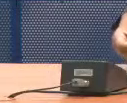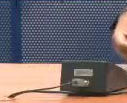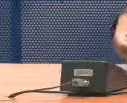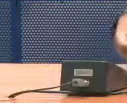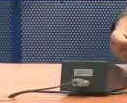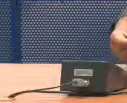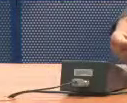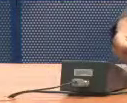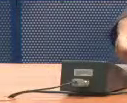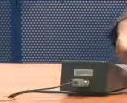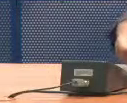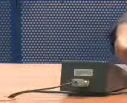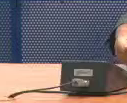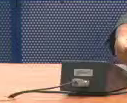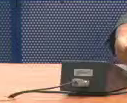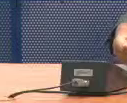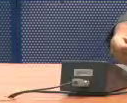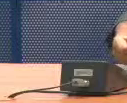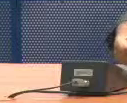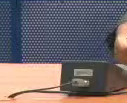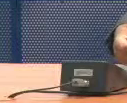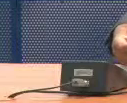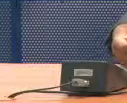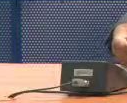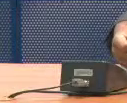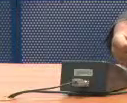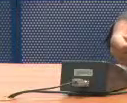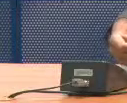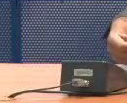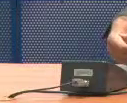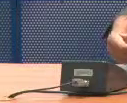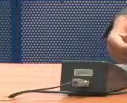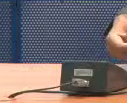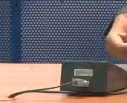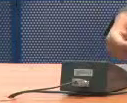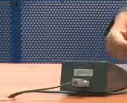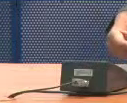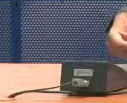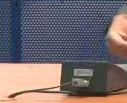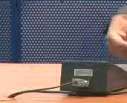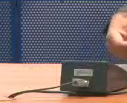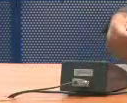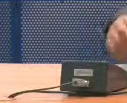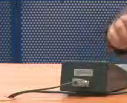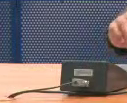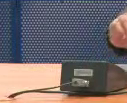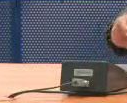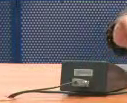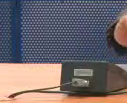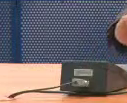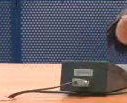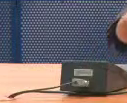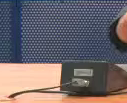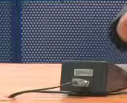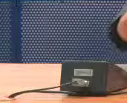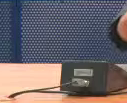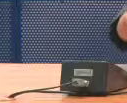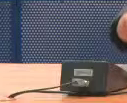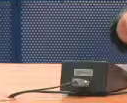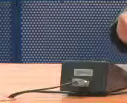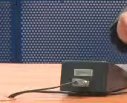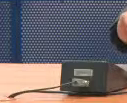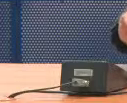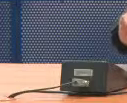O que acontece? Todos nós temos conhecimento de que estamos passando